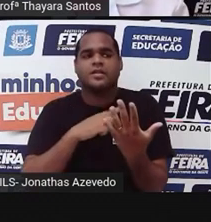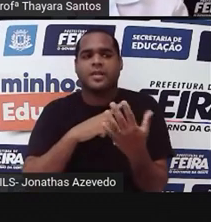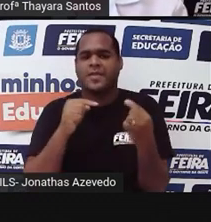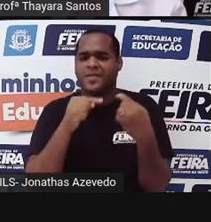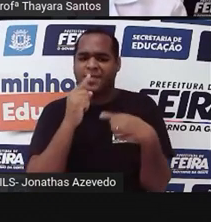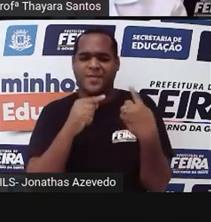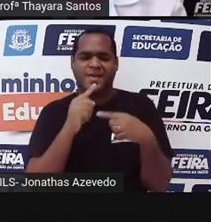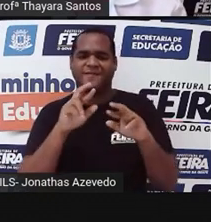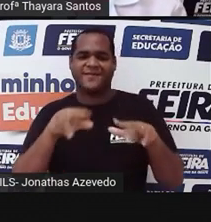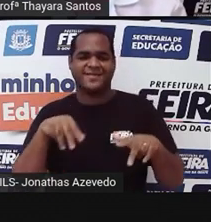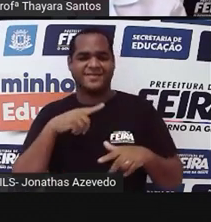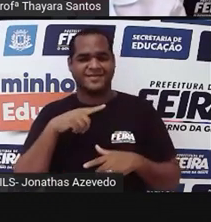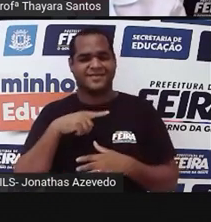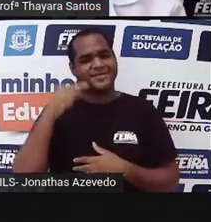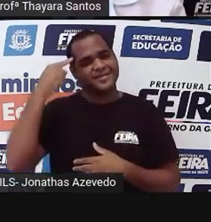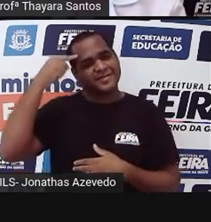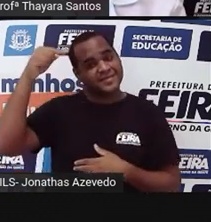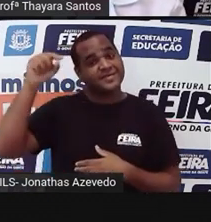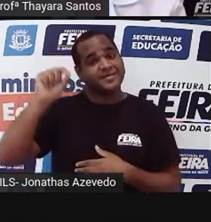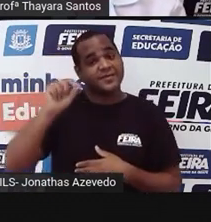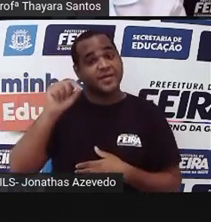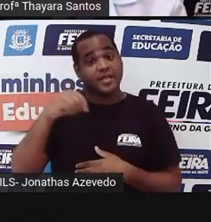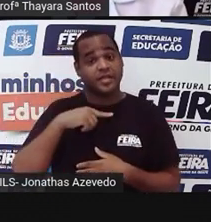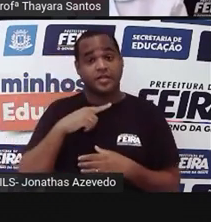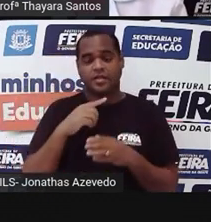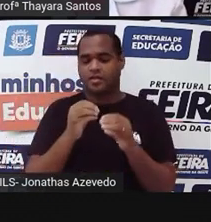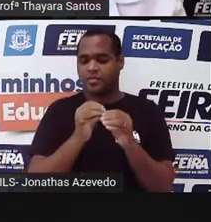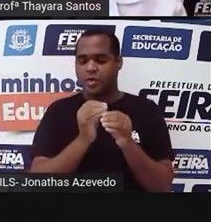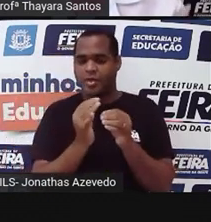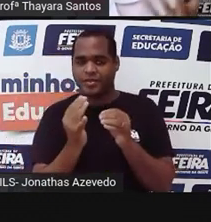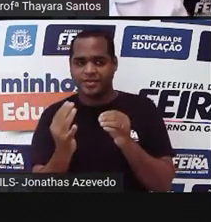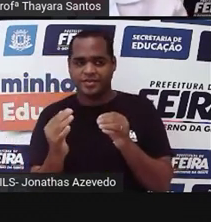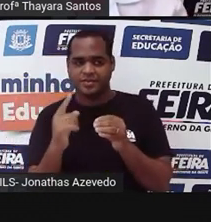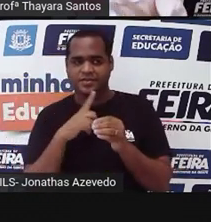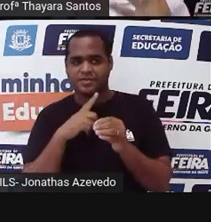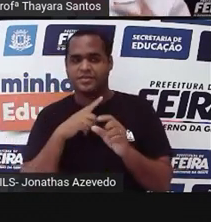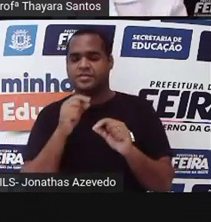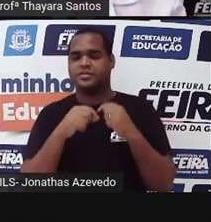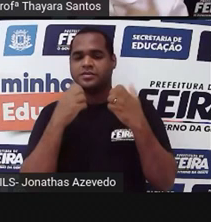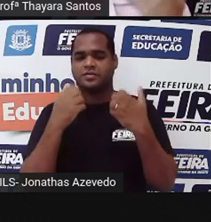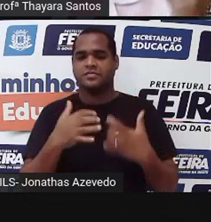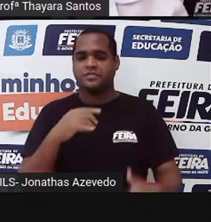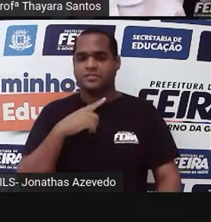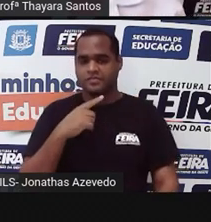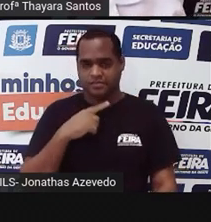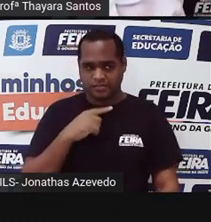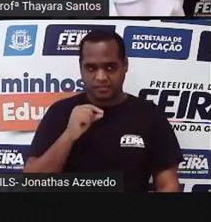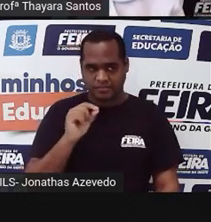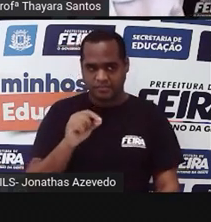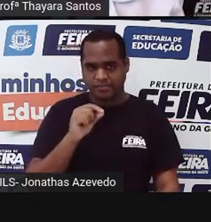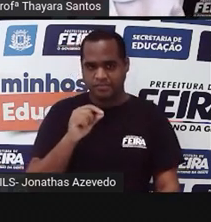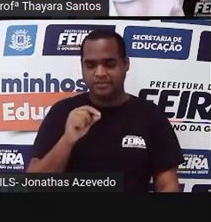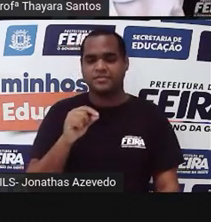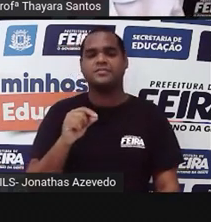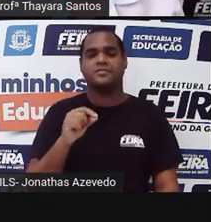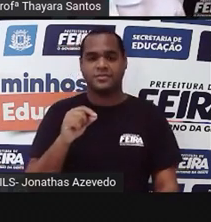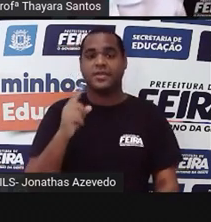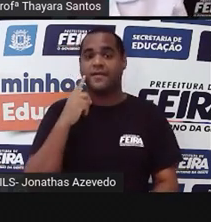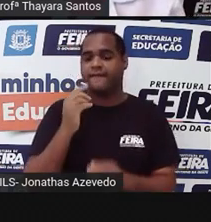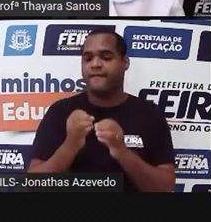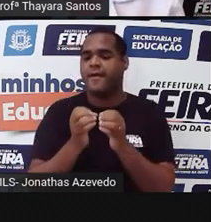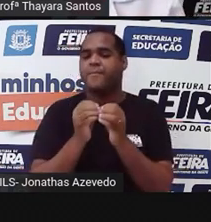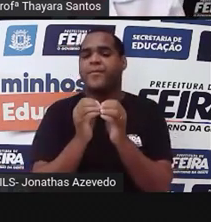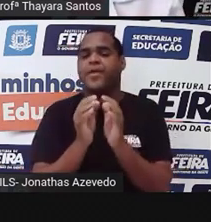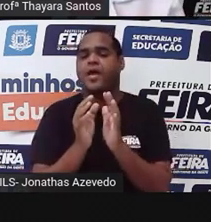fossem. Então, dentro dessa cápsula vai estar cheio de esporos. E em um dado momento, essa cápsula vai se abrir, esse esporo